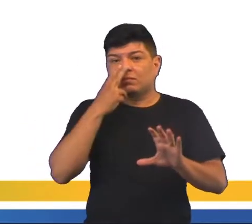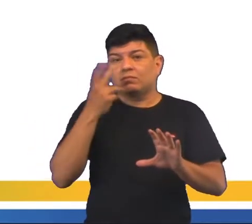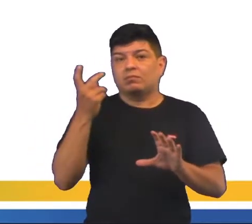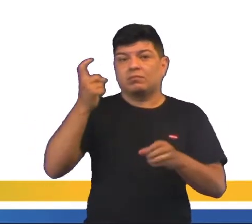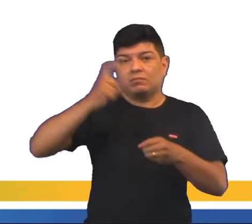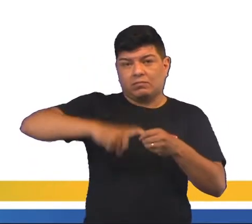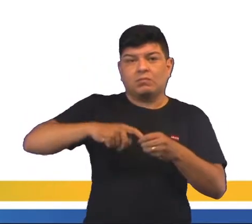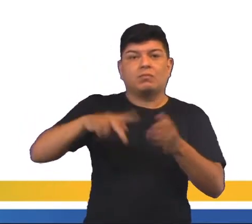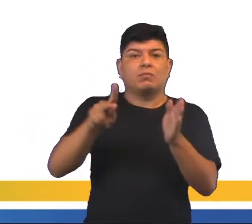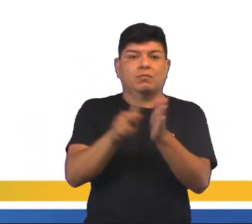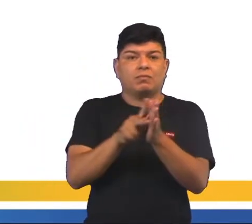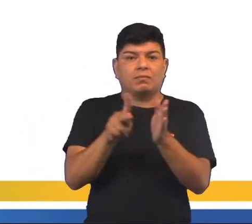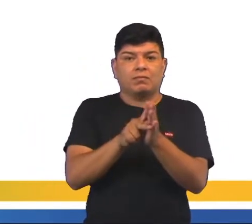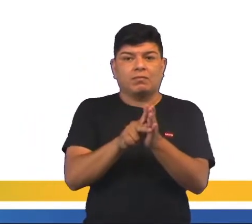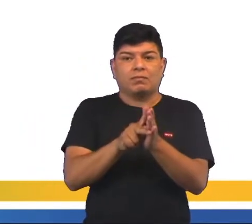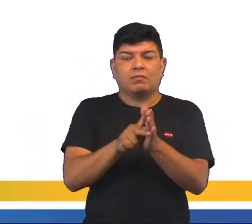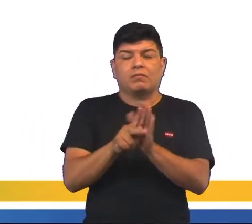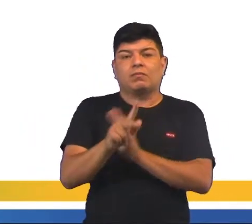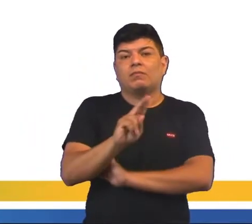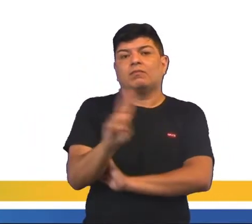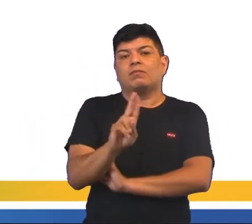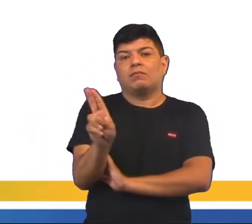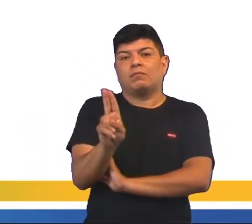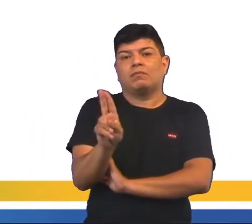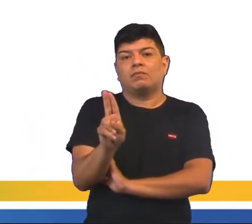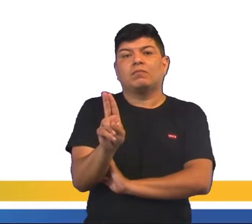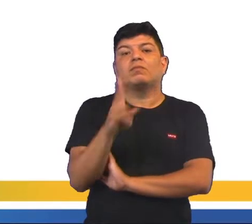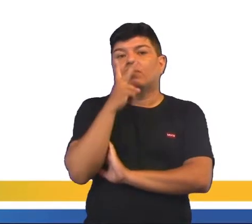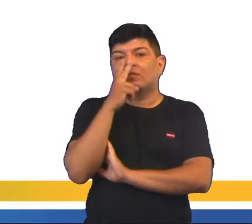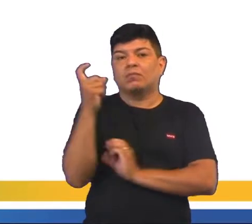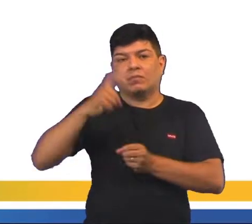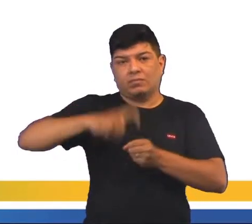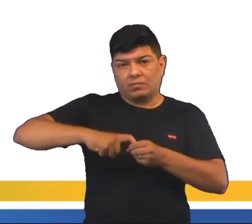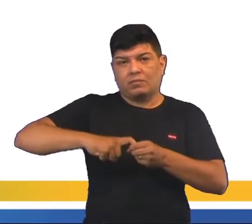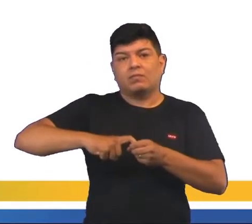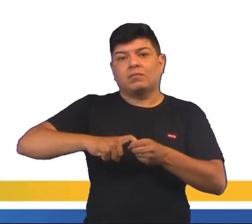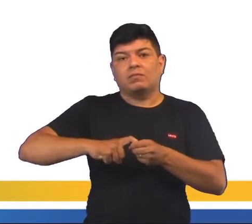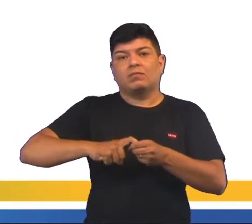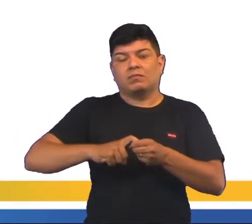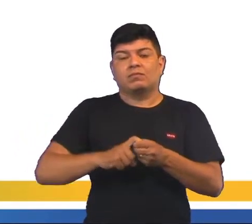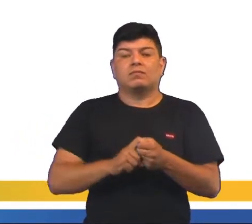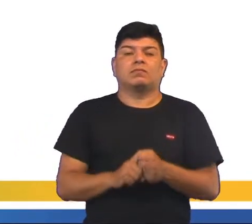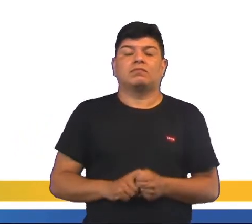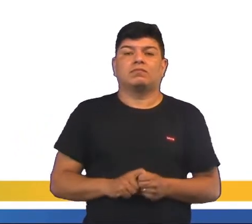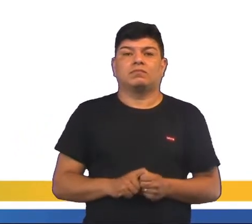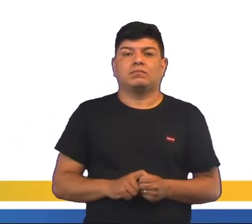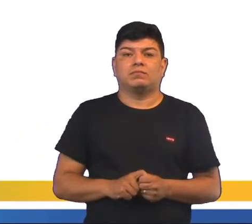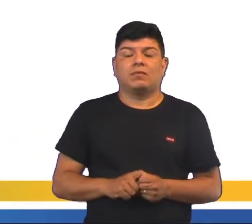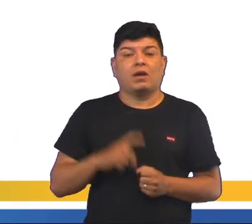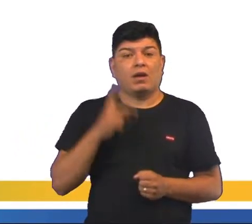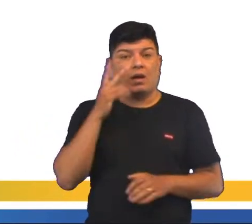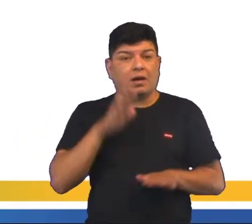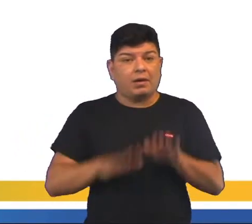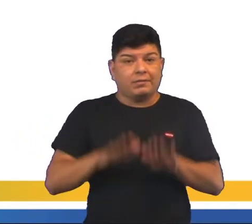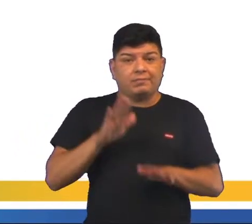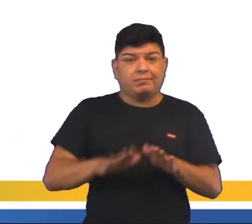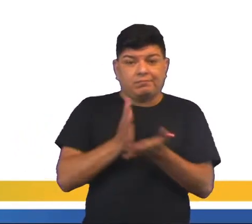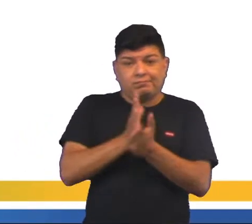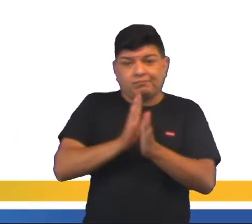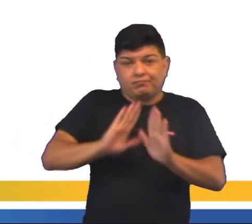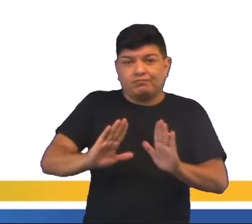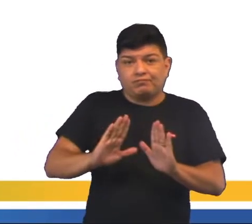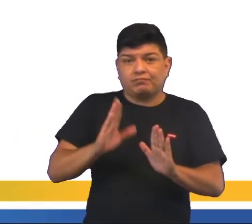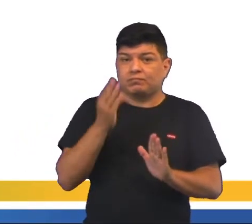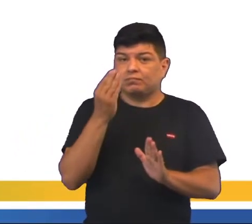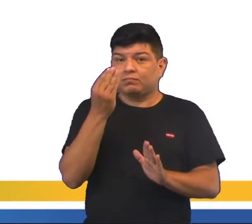renovam. O próprio nome já diz isso. Recursos naturais renováveis que se renovam. normalmente não se esgotam